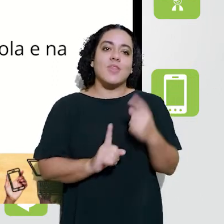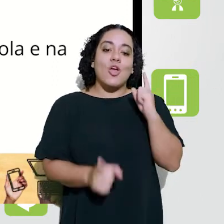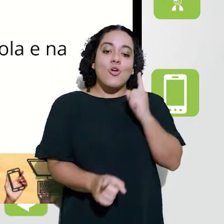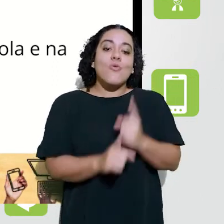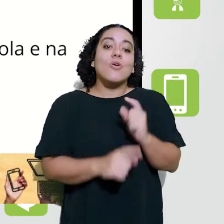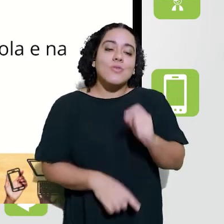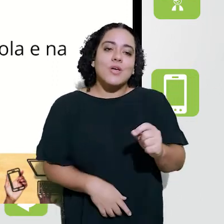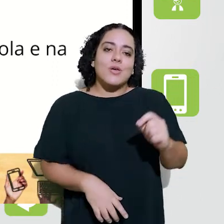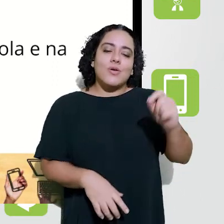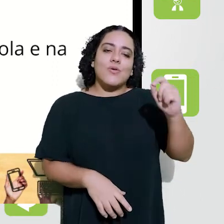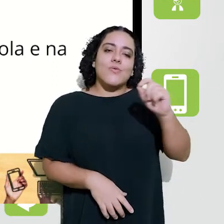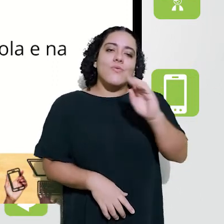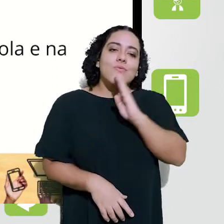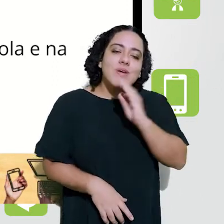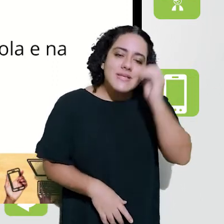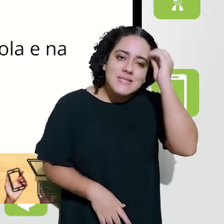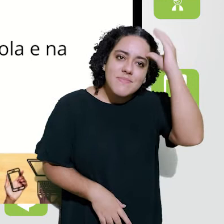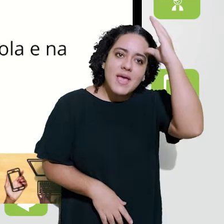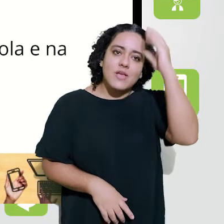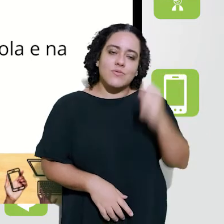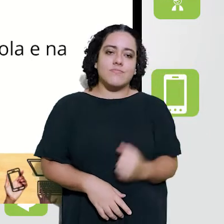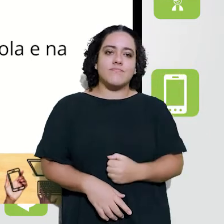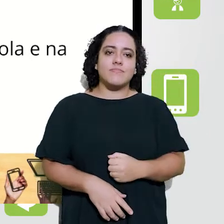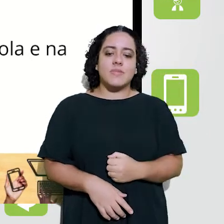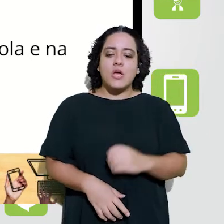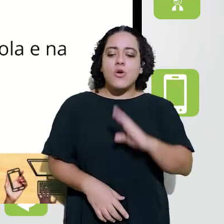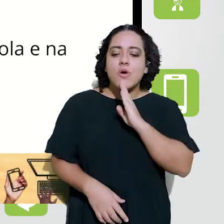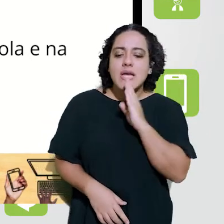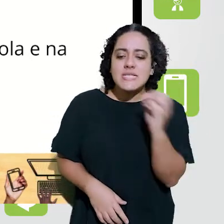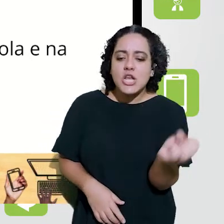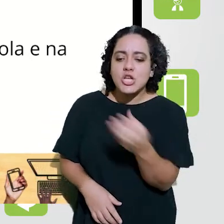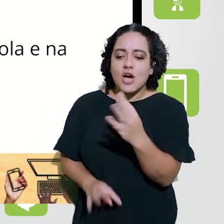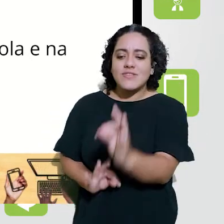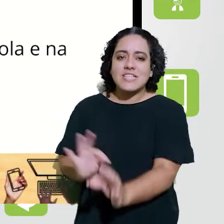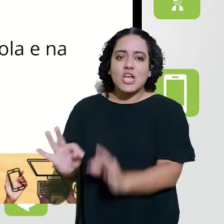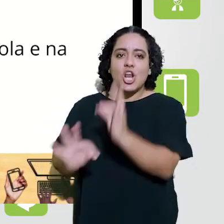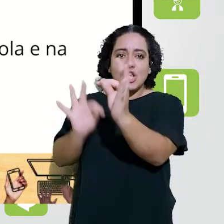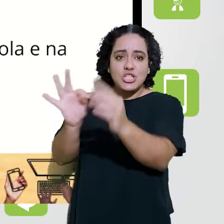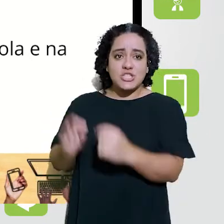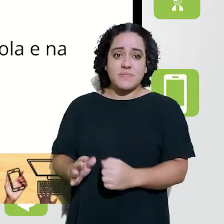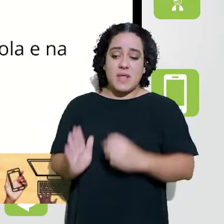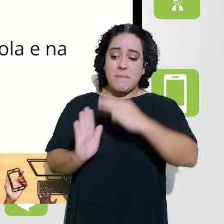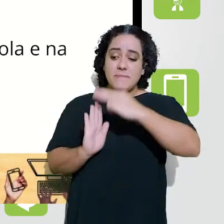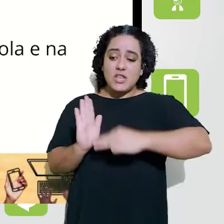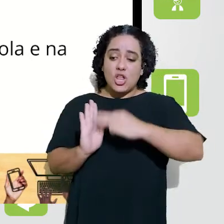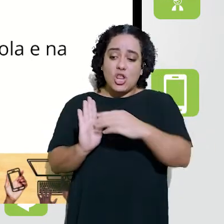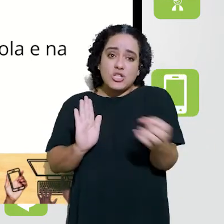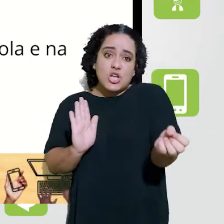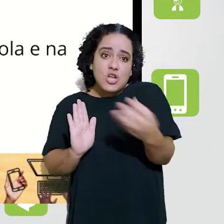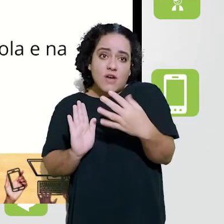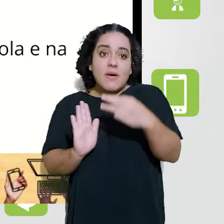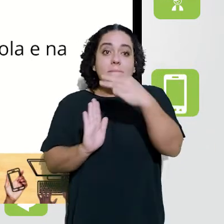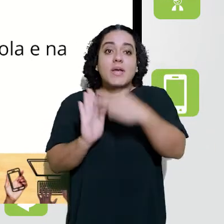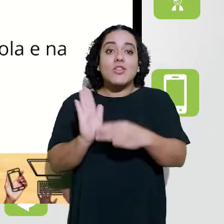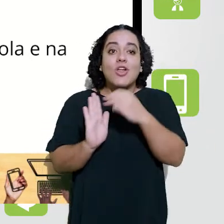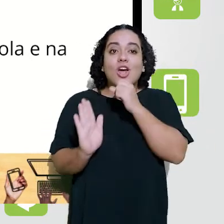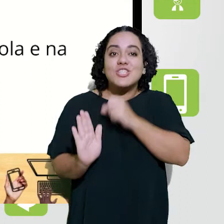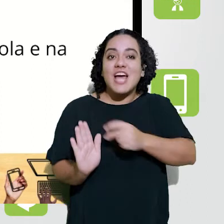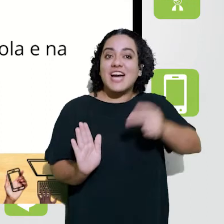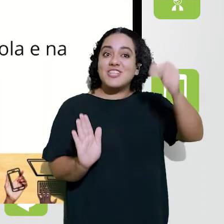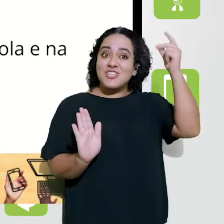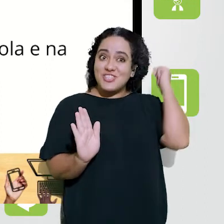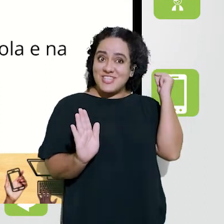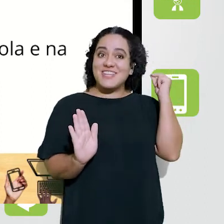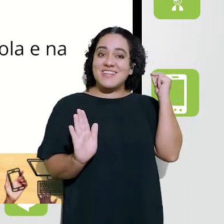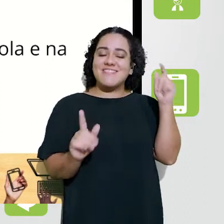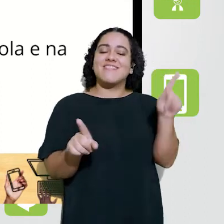encontro com o aluno, esse encontro com o conhecimento, esse encontro com as novas tecnologias, com as velhas metodologias,